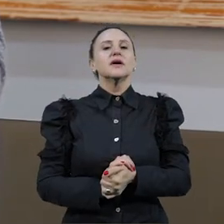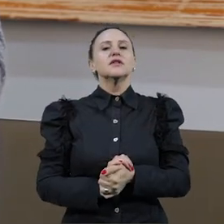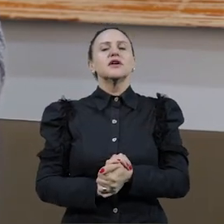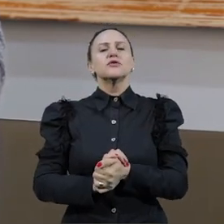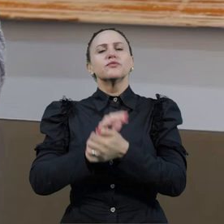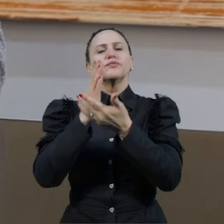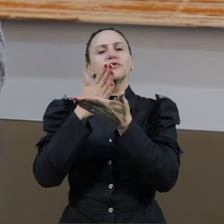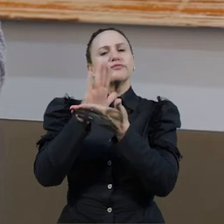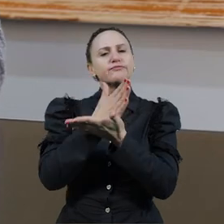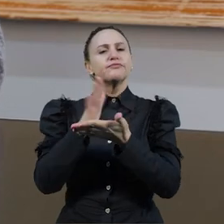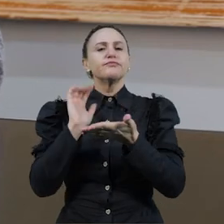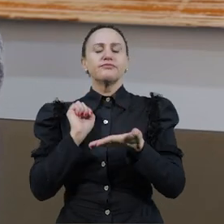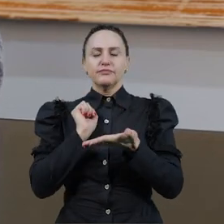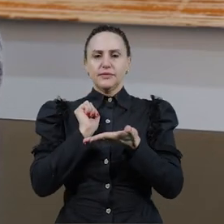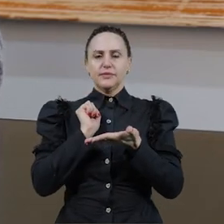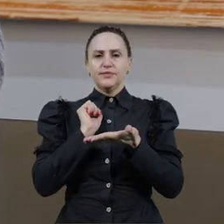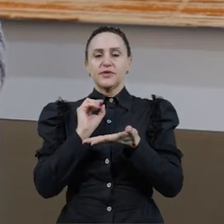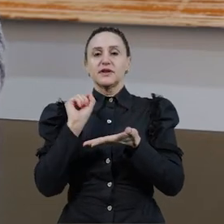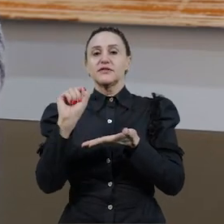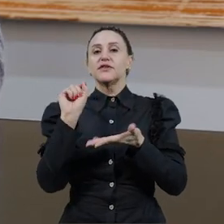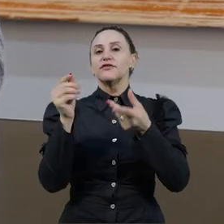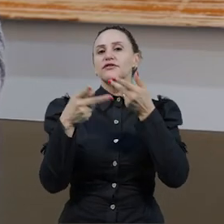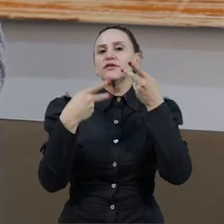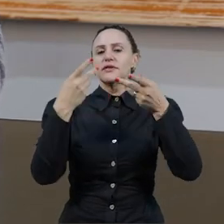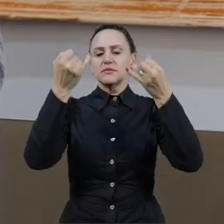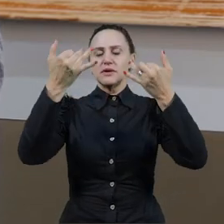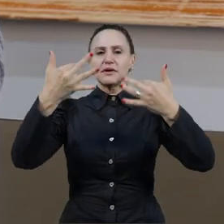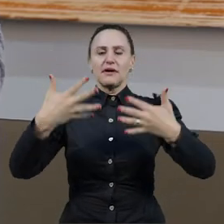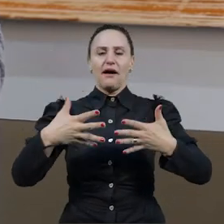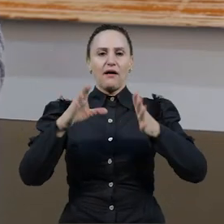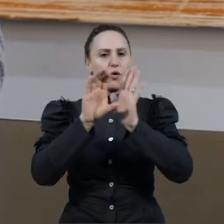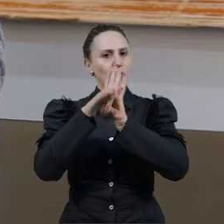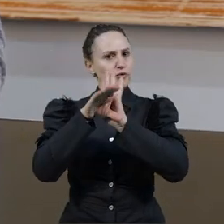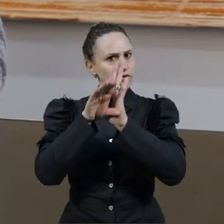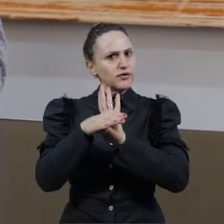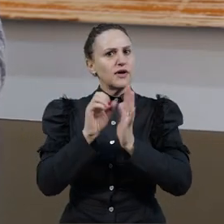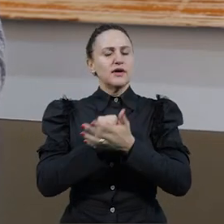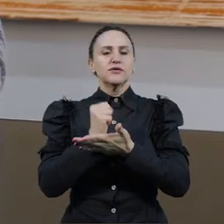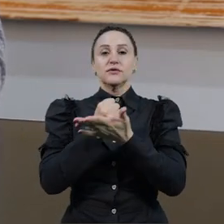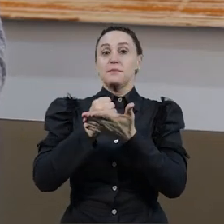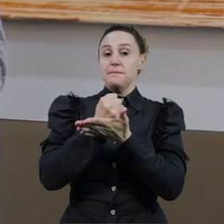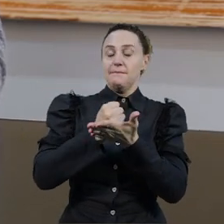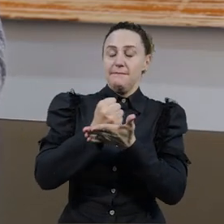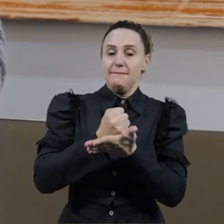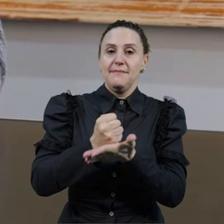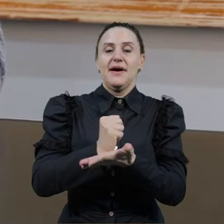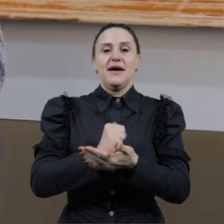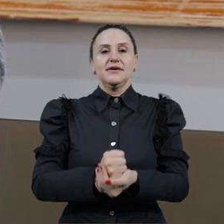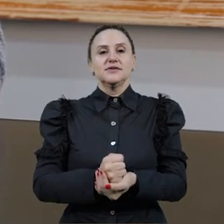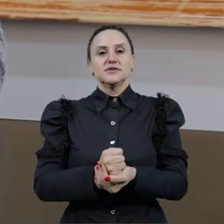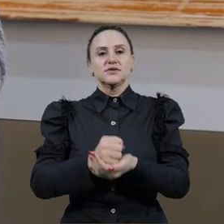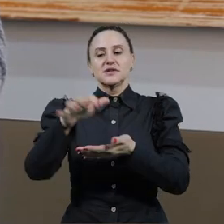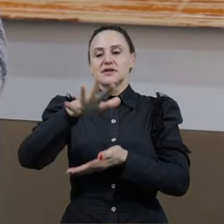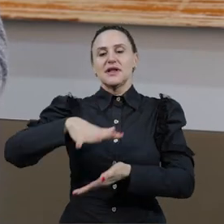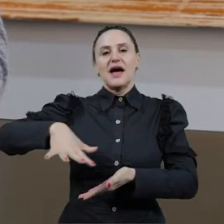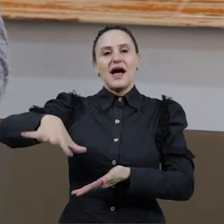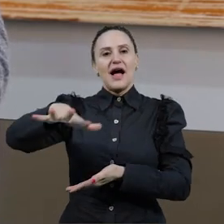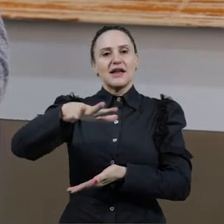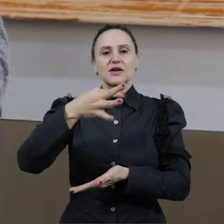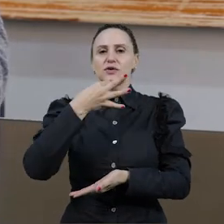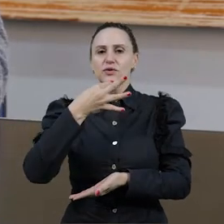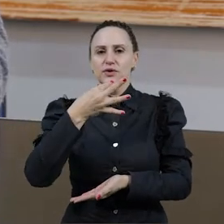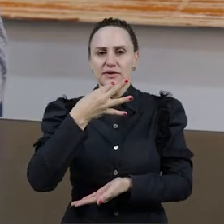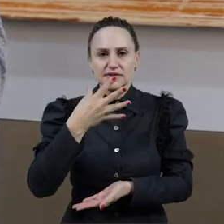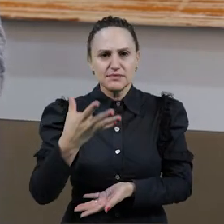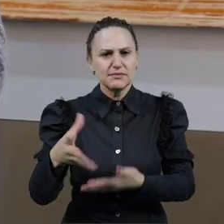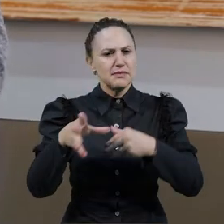que vão tratar de conceitos e fundamentos básicos tanto da área de conhecimento da história como da